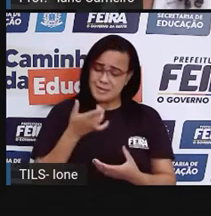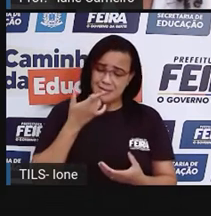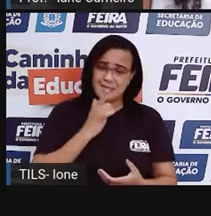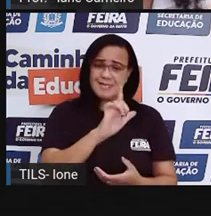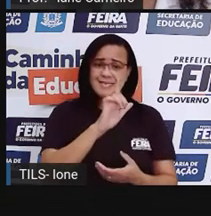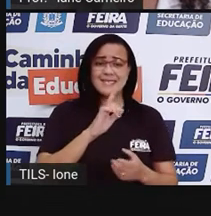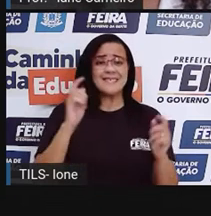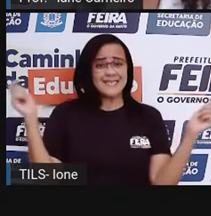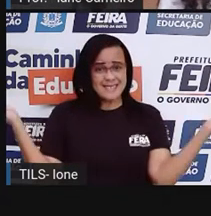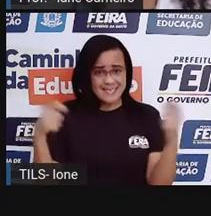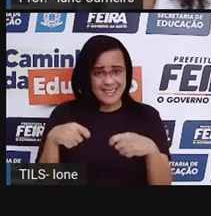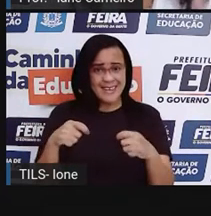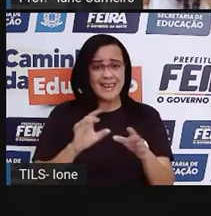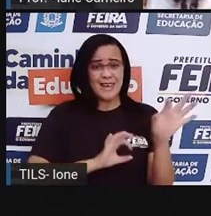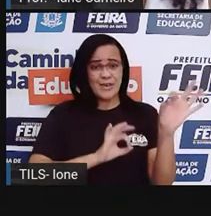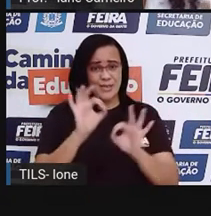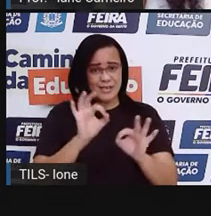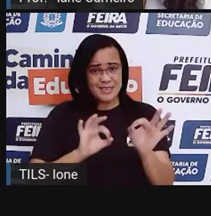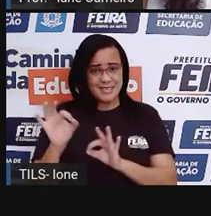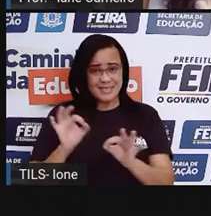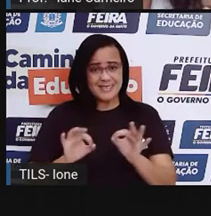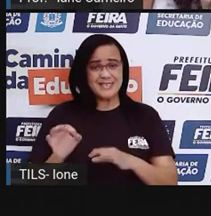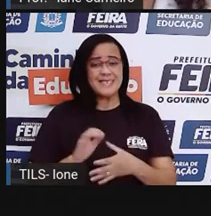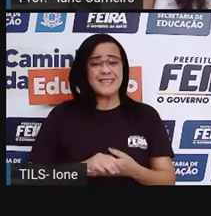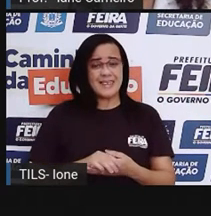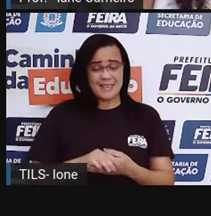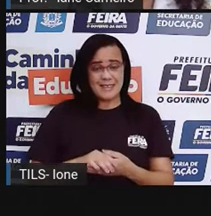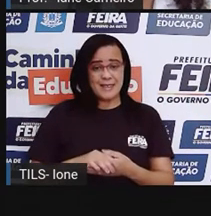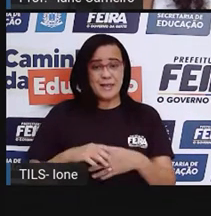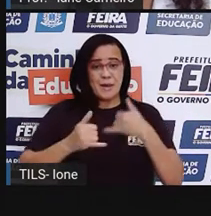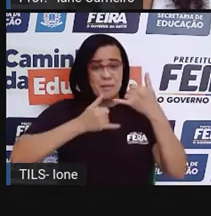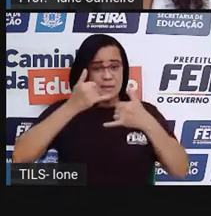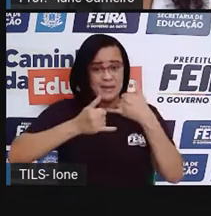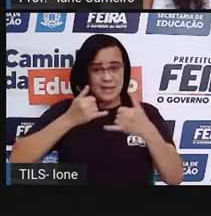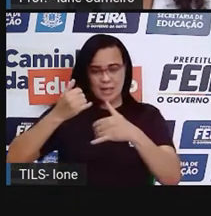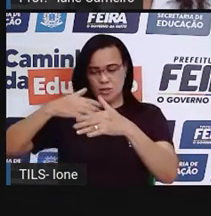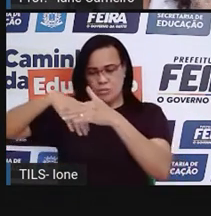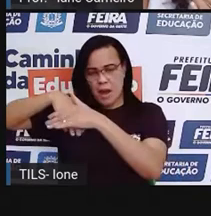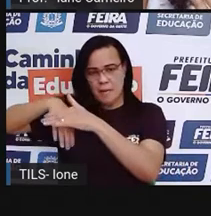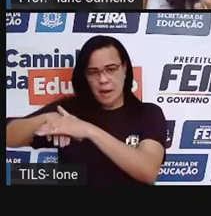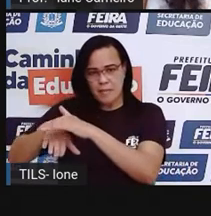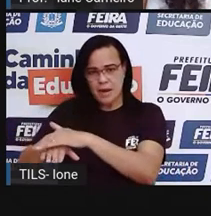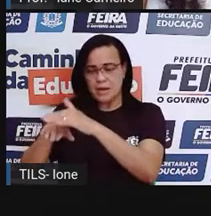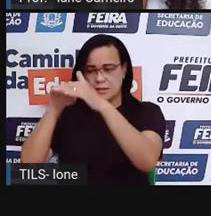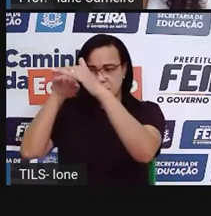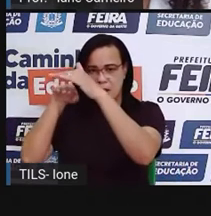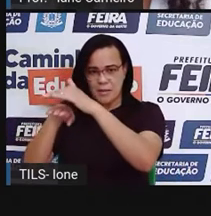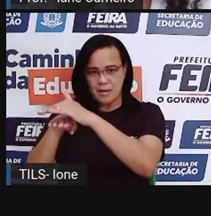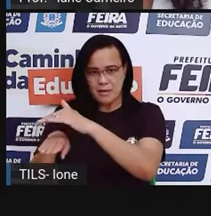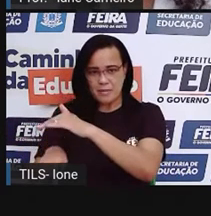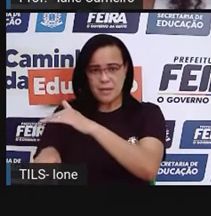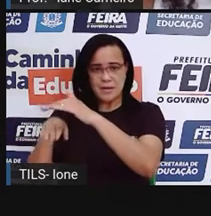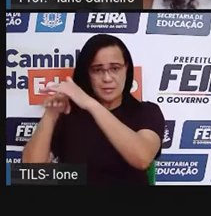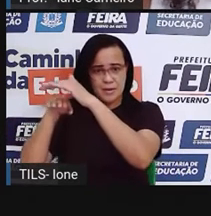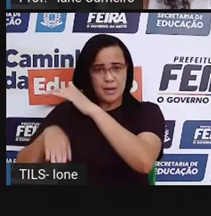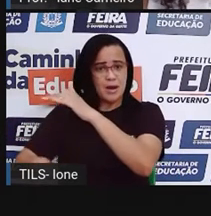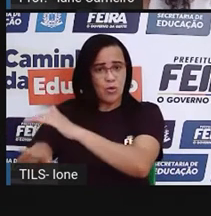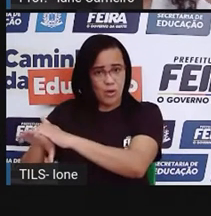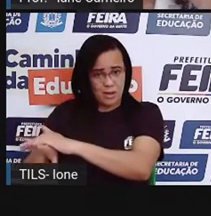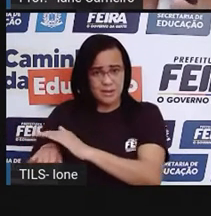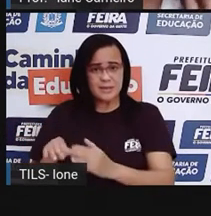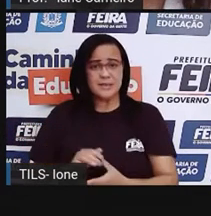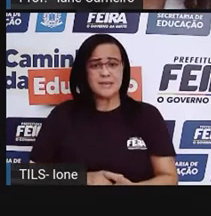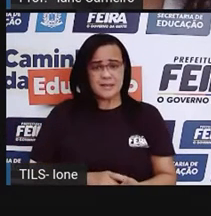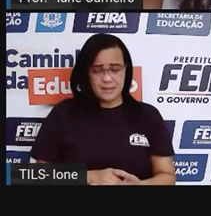né? Arrumar a sua cama, aguardar os seus brinquedos, né? Também a criança pode ajudar